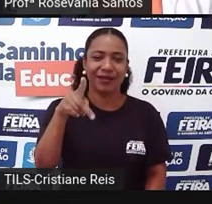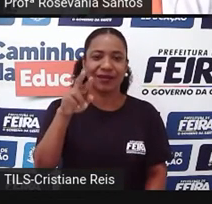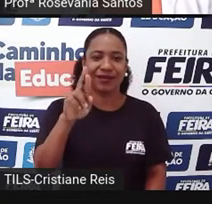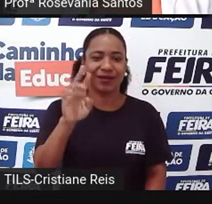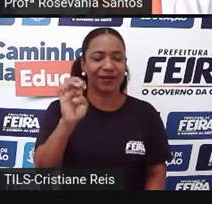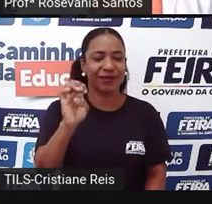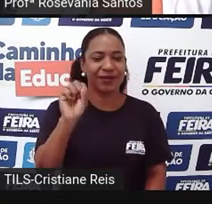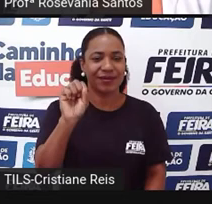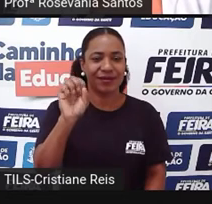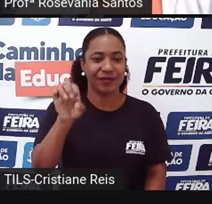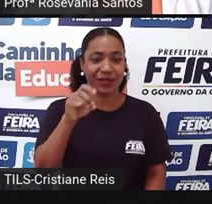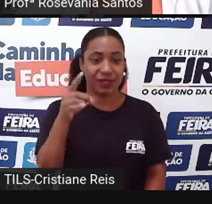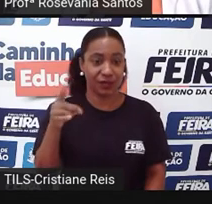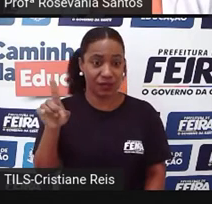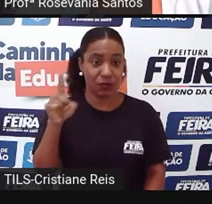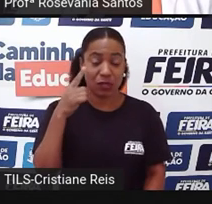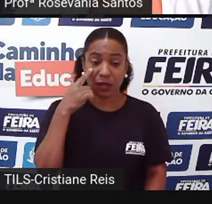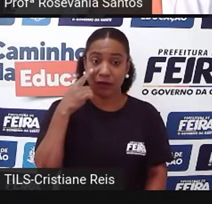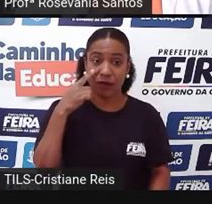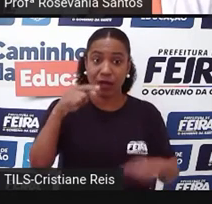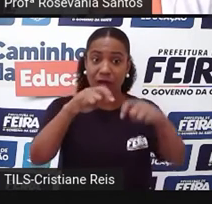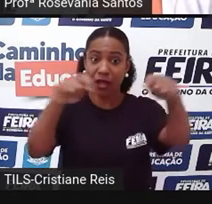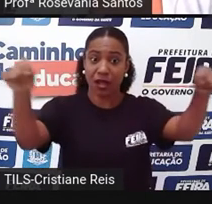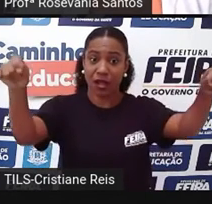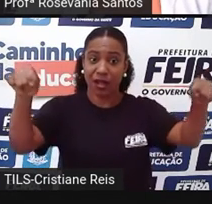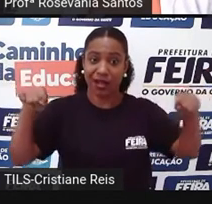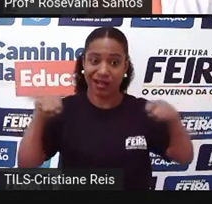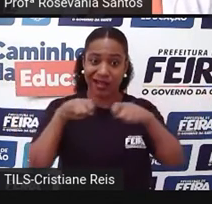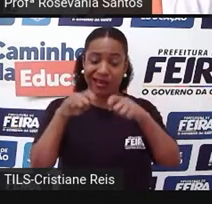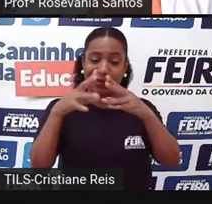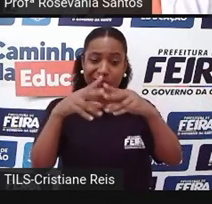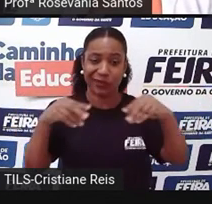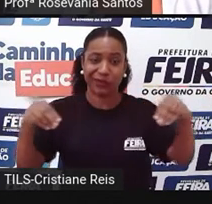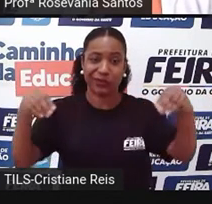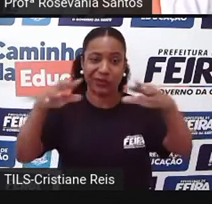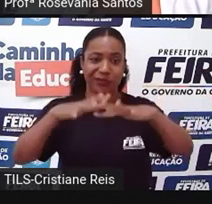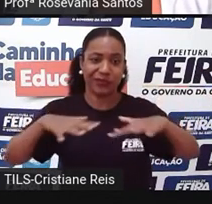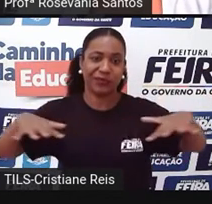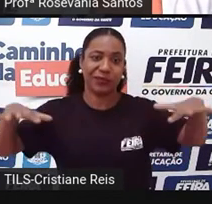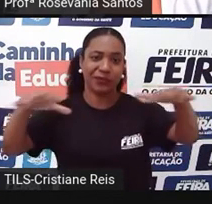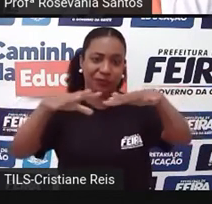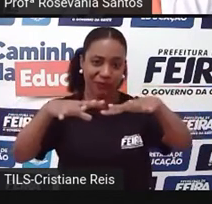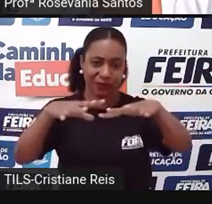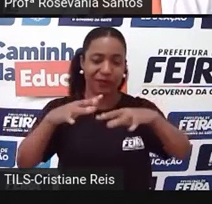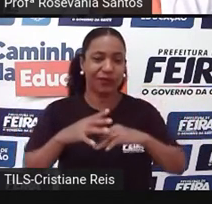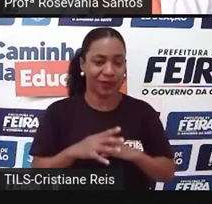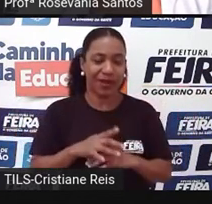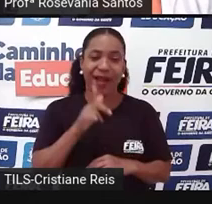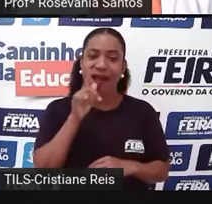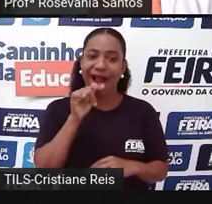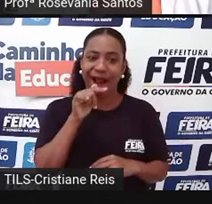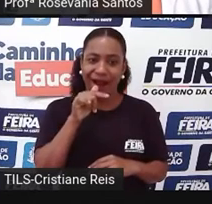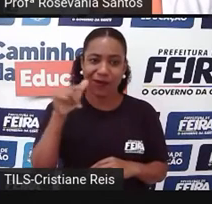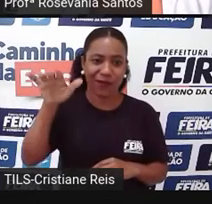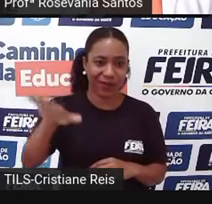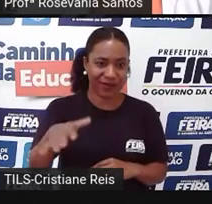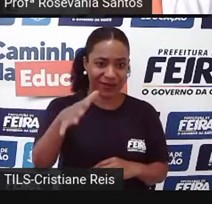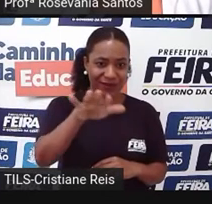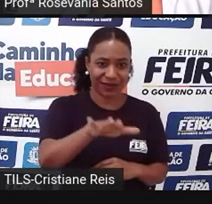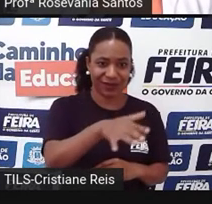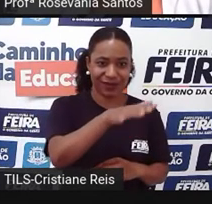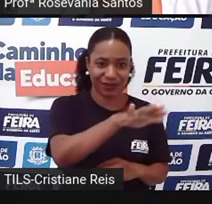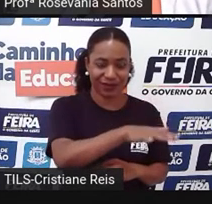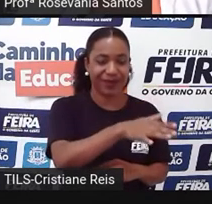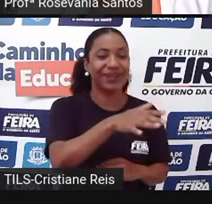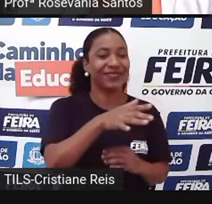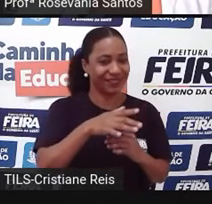vizinhas? Olha aqui, está vendo? Então, são formas de relevo que se encontram abaixo do nível do mar, que é a depressão